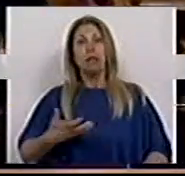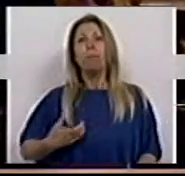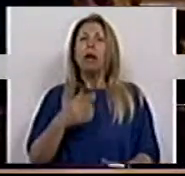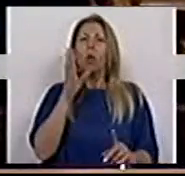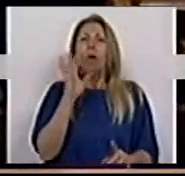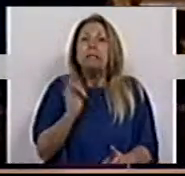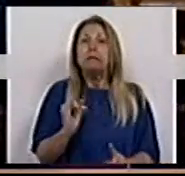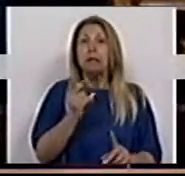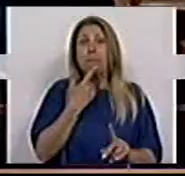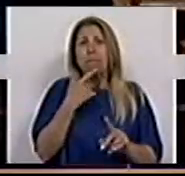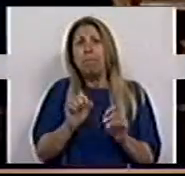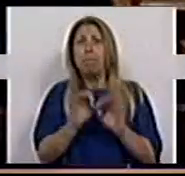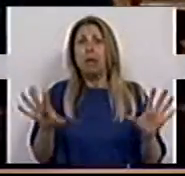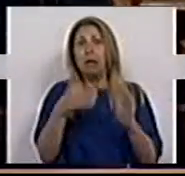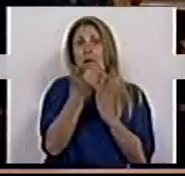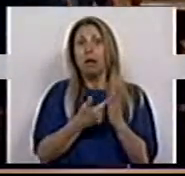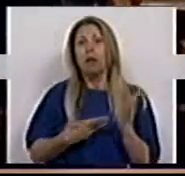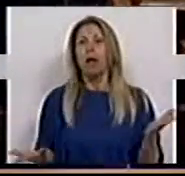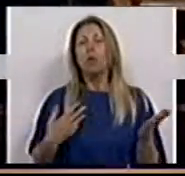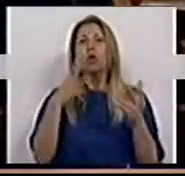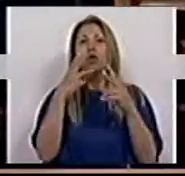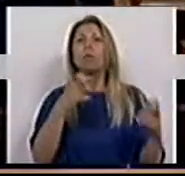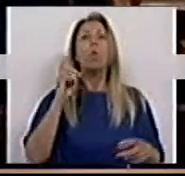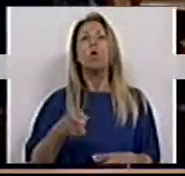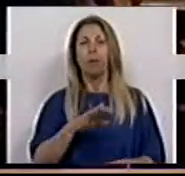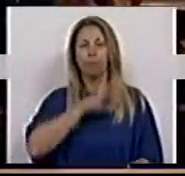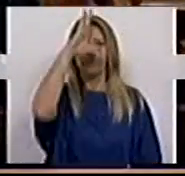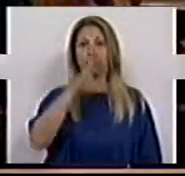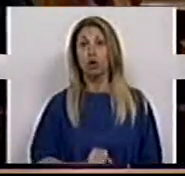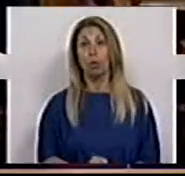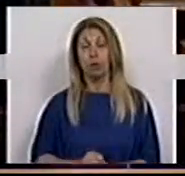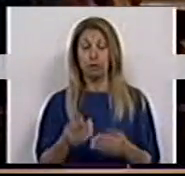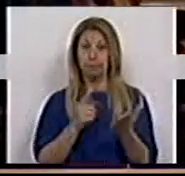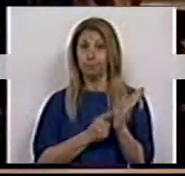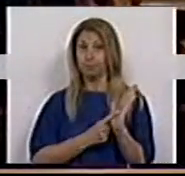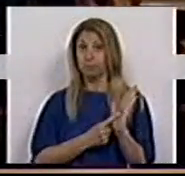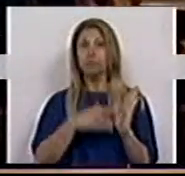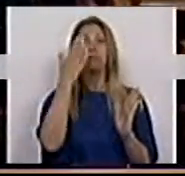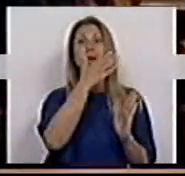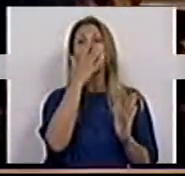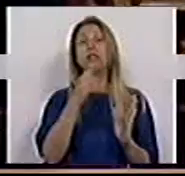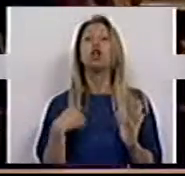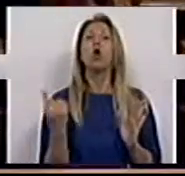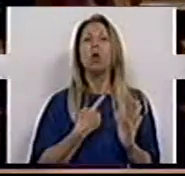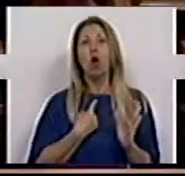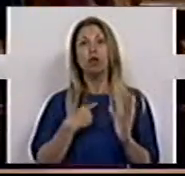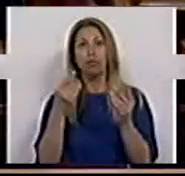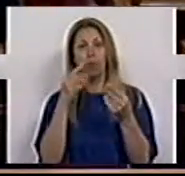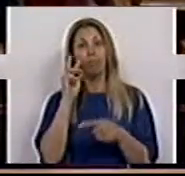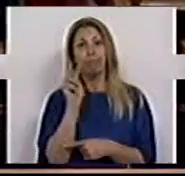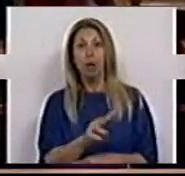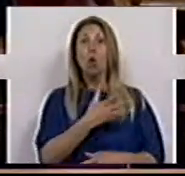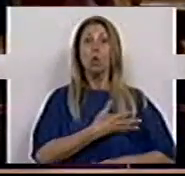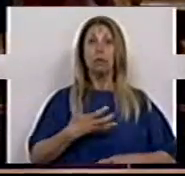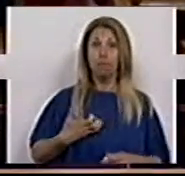encontramos, Sr. Ministro, foi isto. Foi, se nós pegarmos no desemprego e ao desemprego